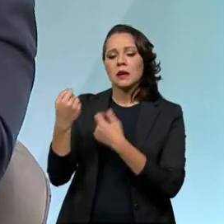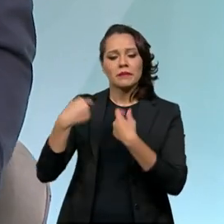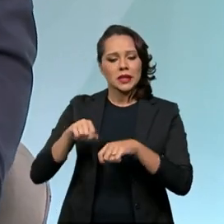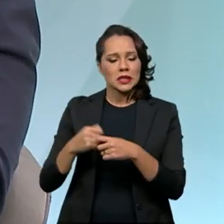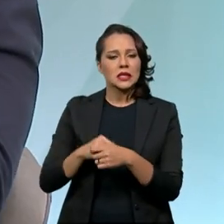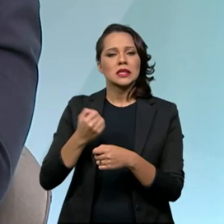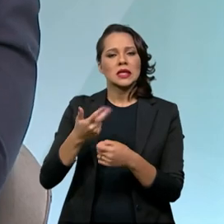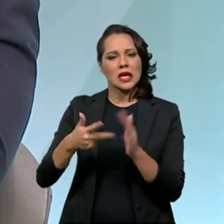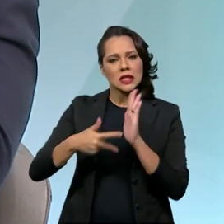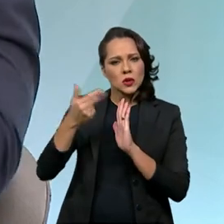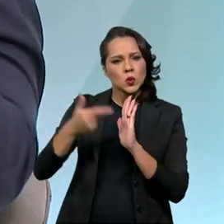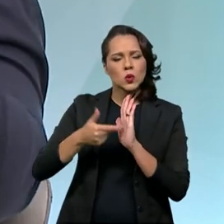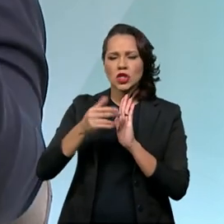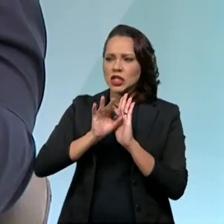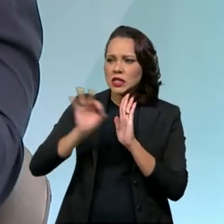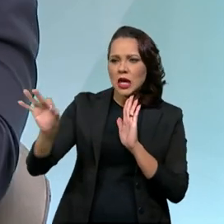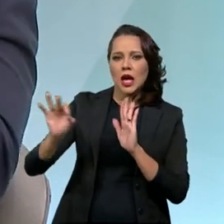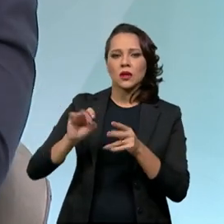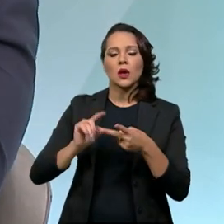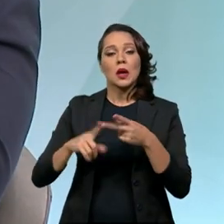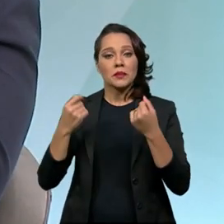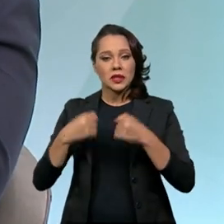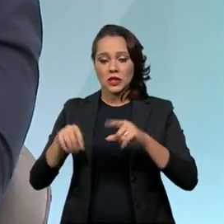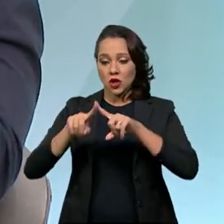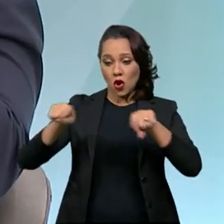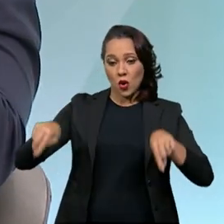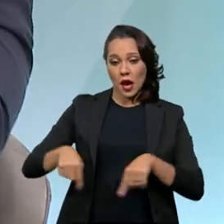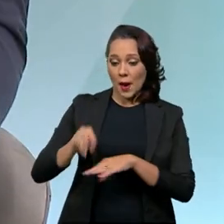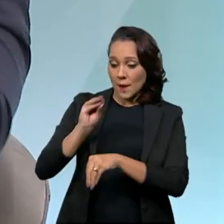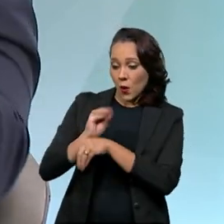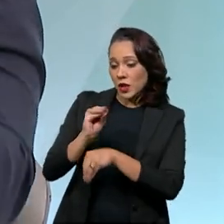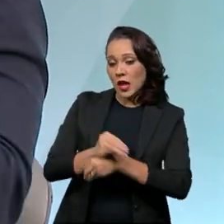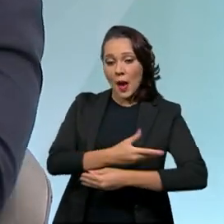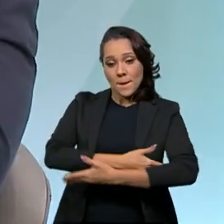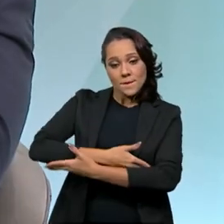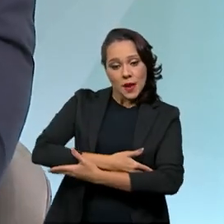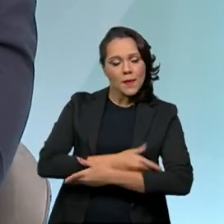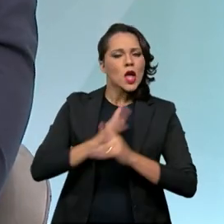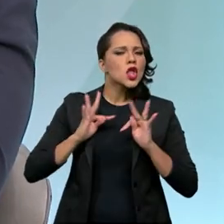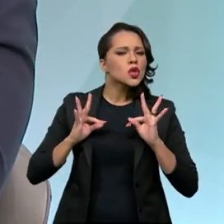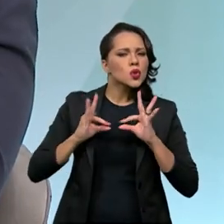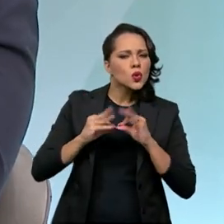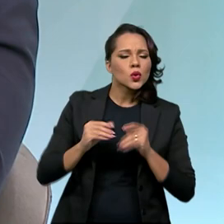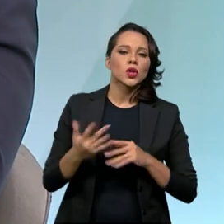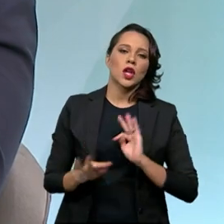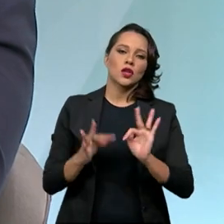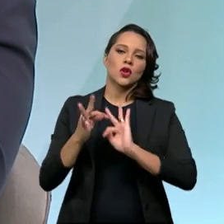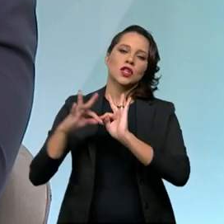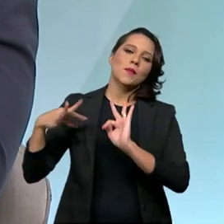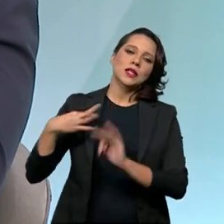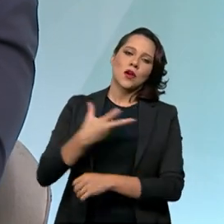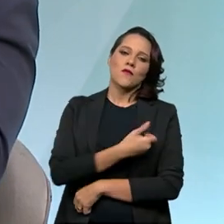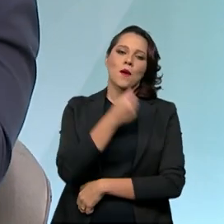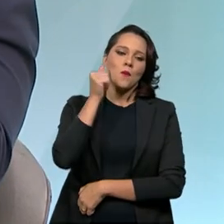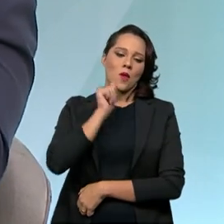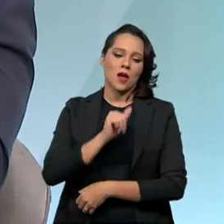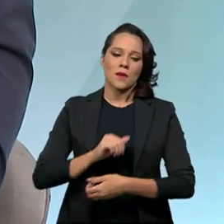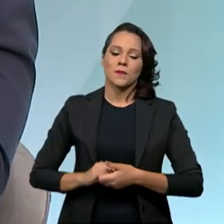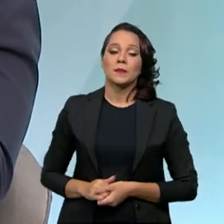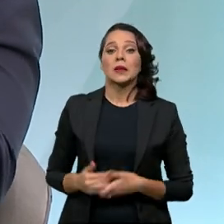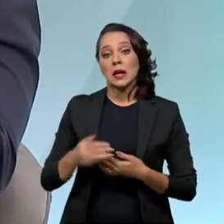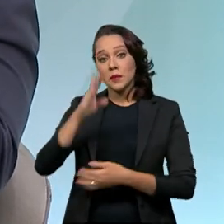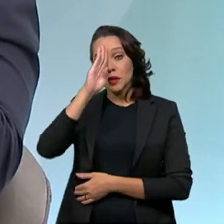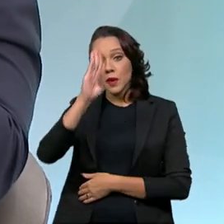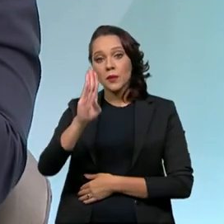qualificado, tem que ter uma maternidade com todos os recursos tecnológicos para salvar aquela mulher. Então, e